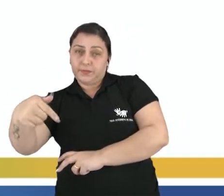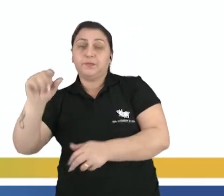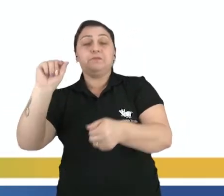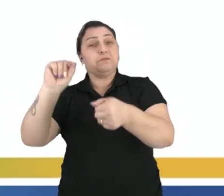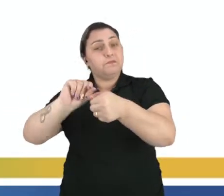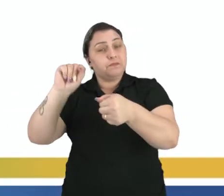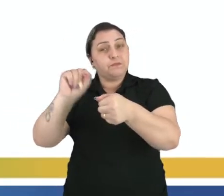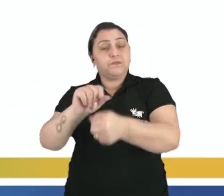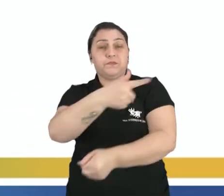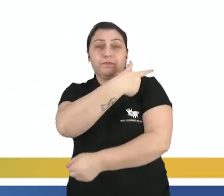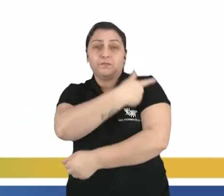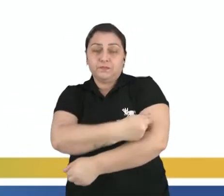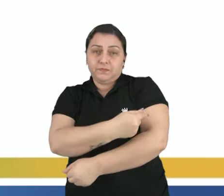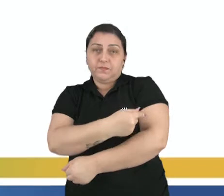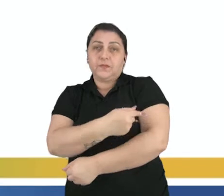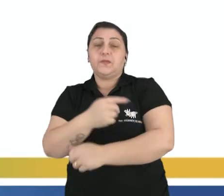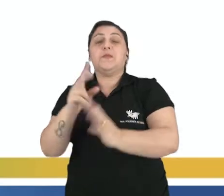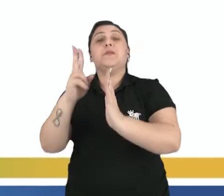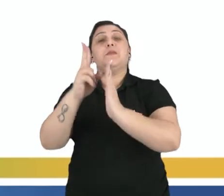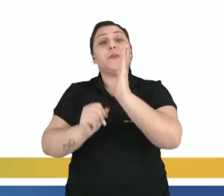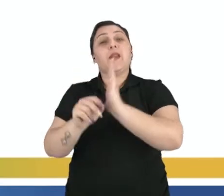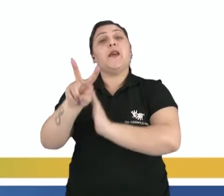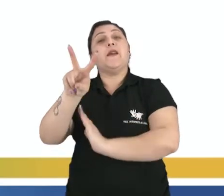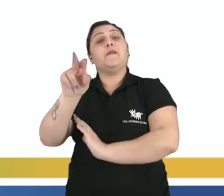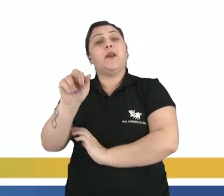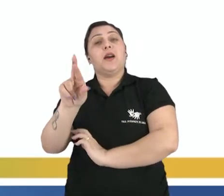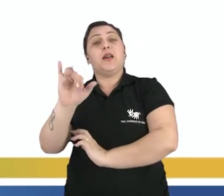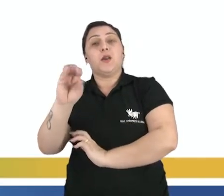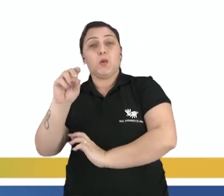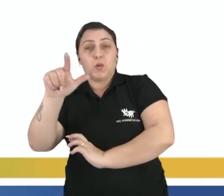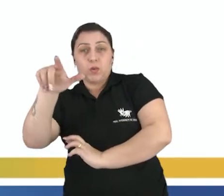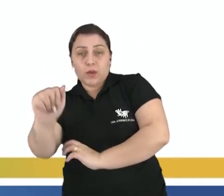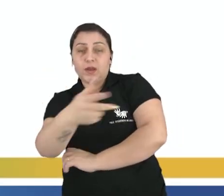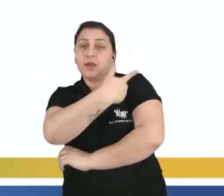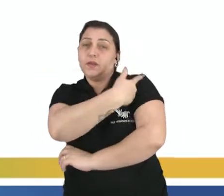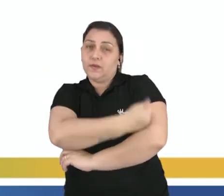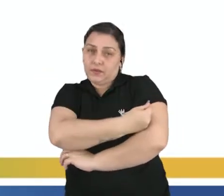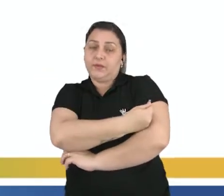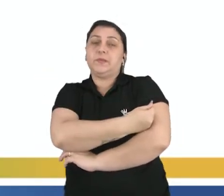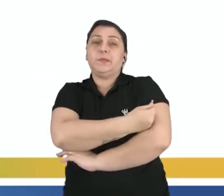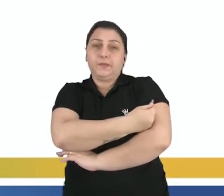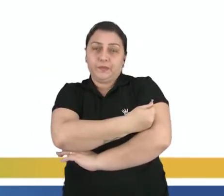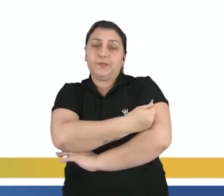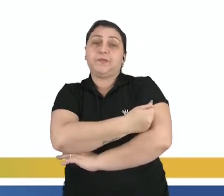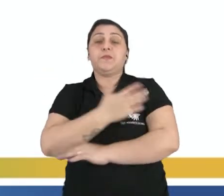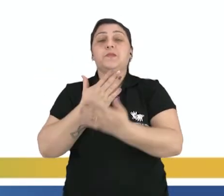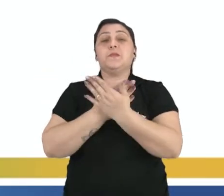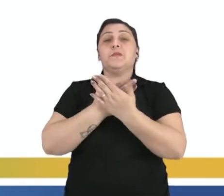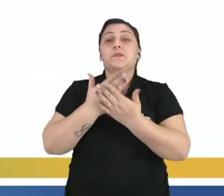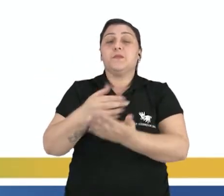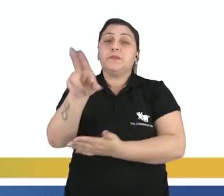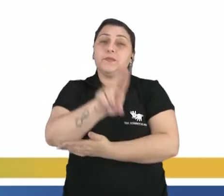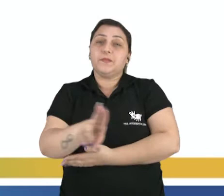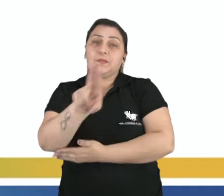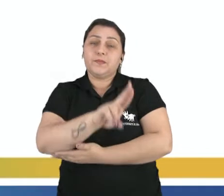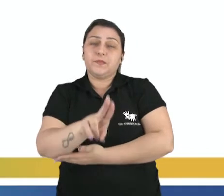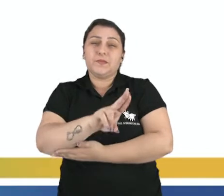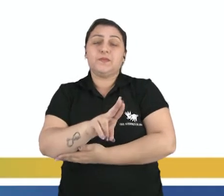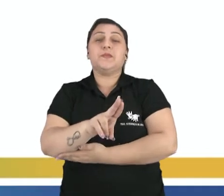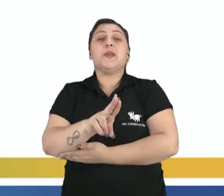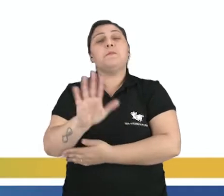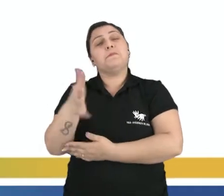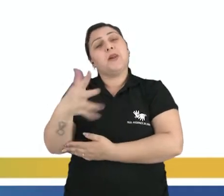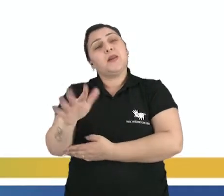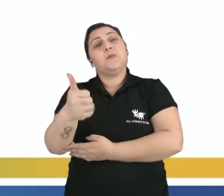desenvolvida a vacina viral contra a varíola. Então essa vacina contra a varíola, ela começou a ser usada nessa época,